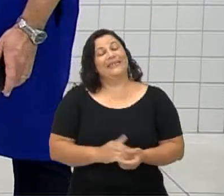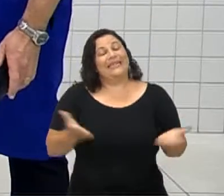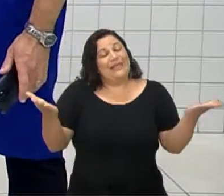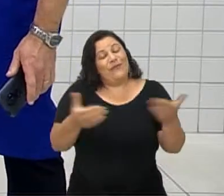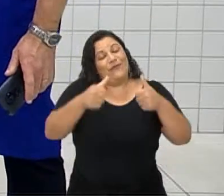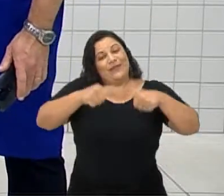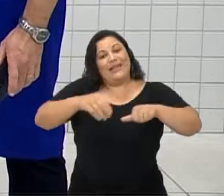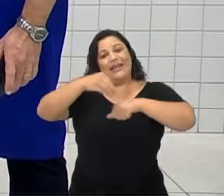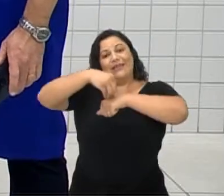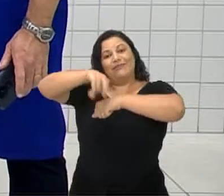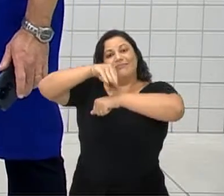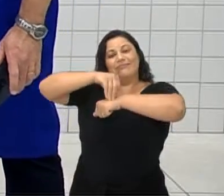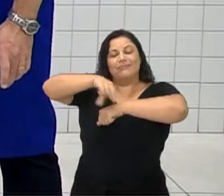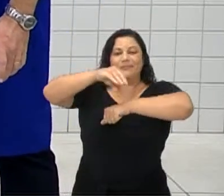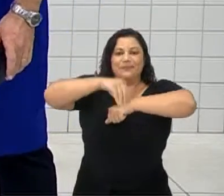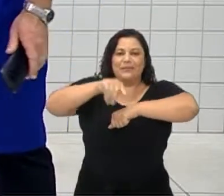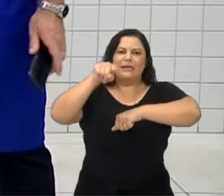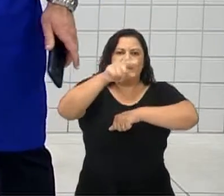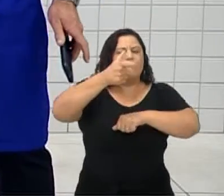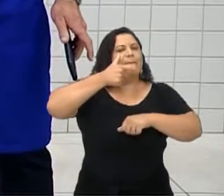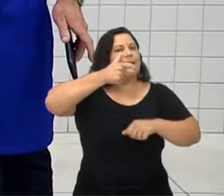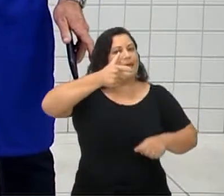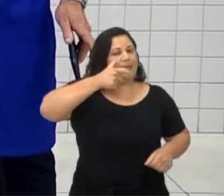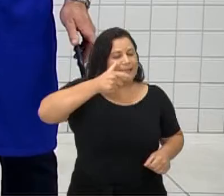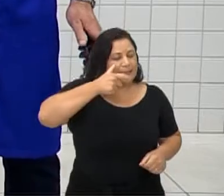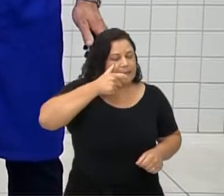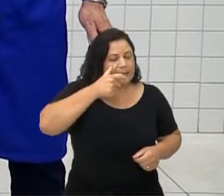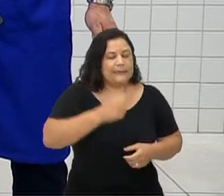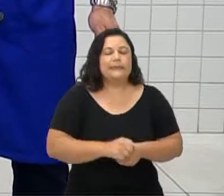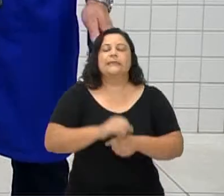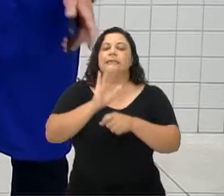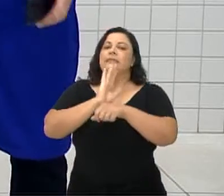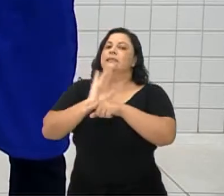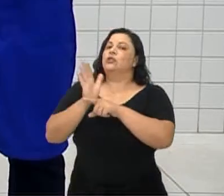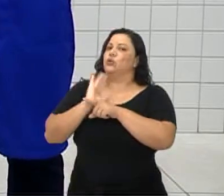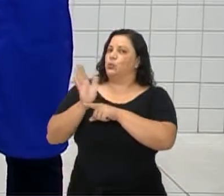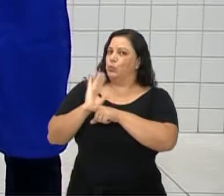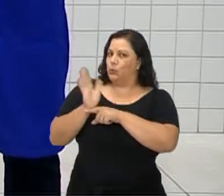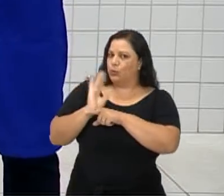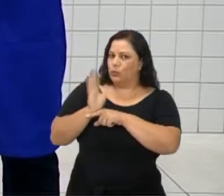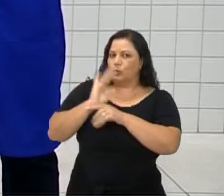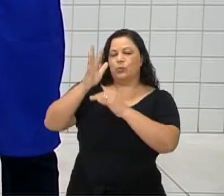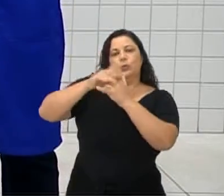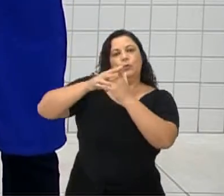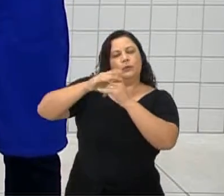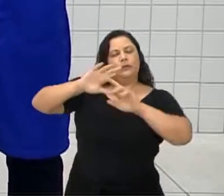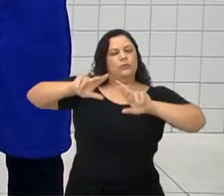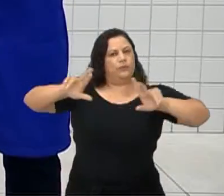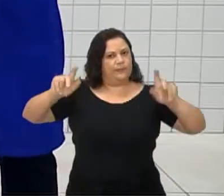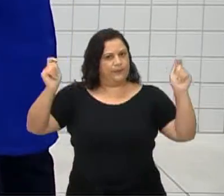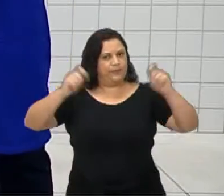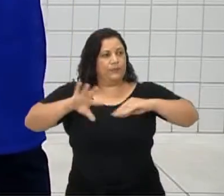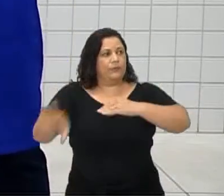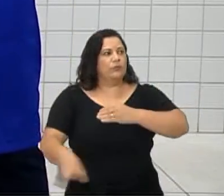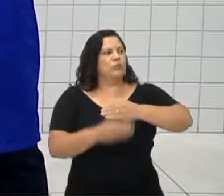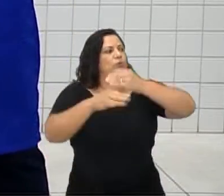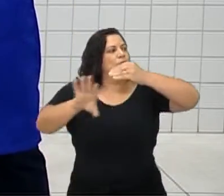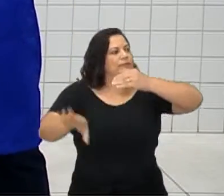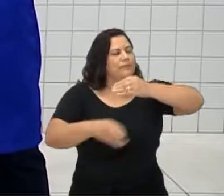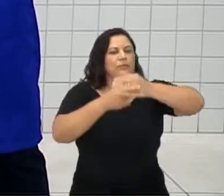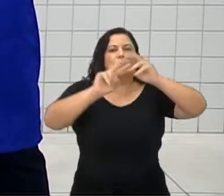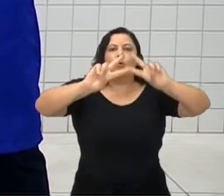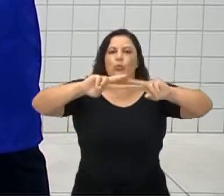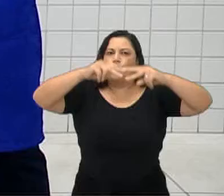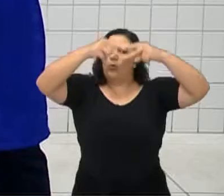fica aqui a dica para você assistir esses nossos vídeos, tá? Você vai com isso complementar o